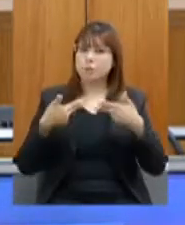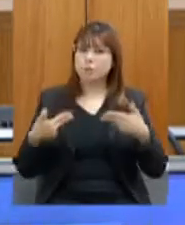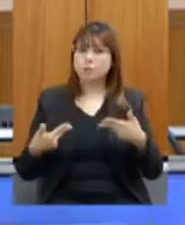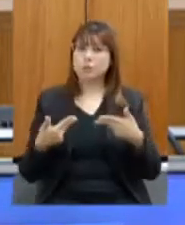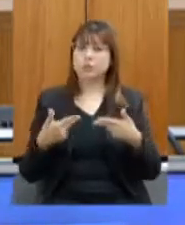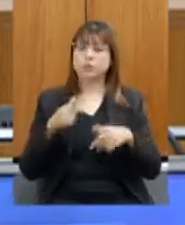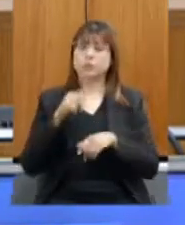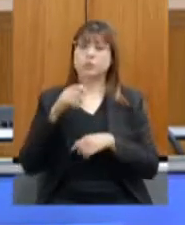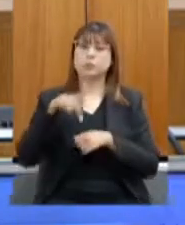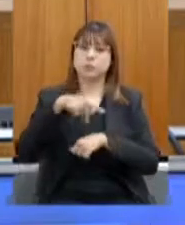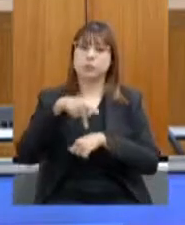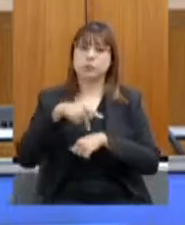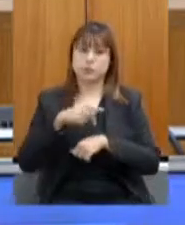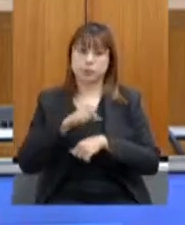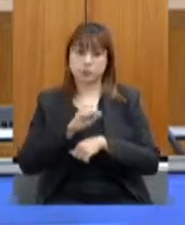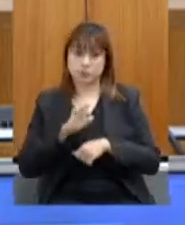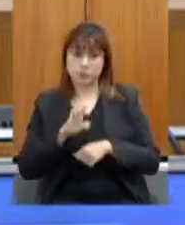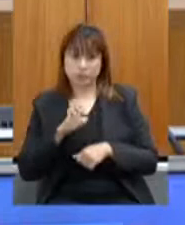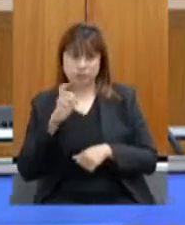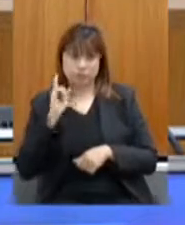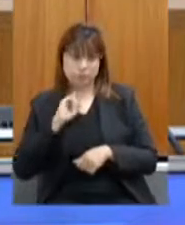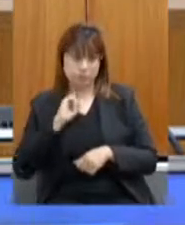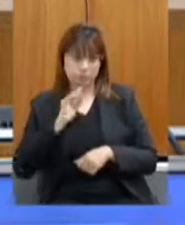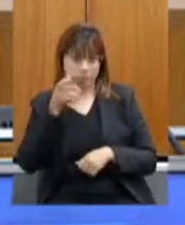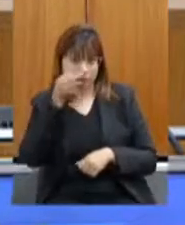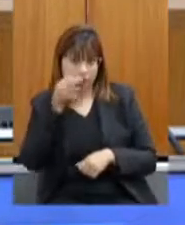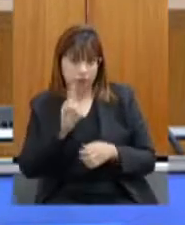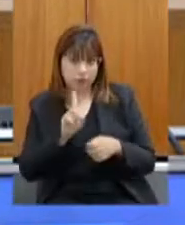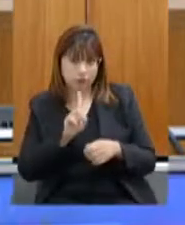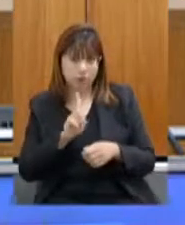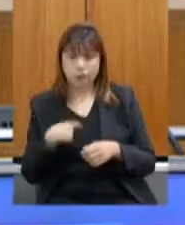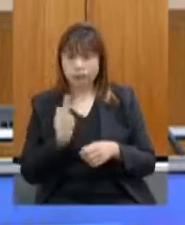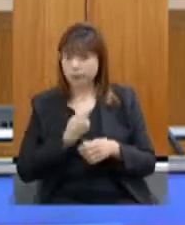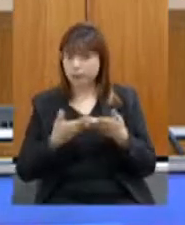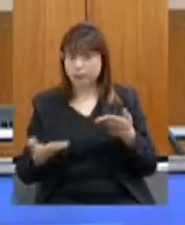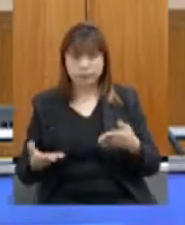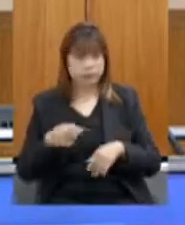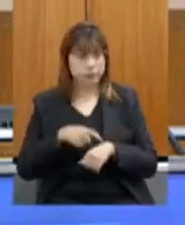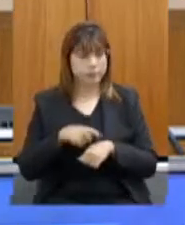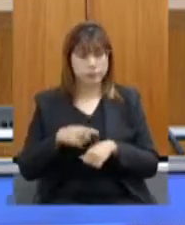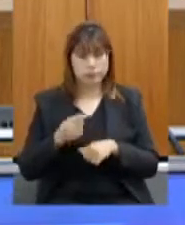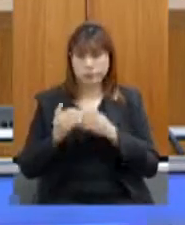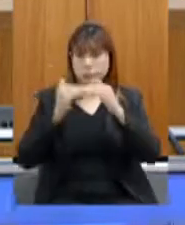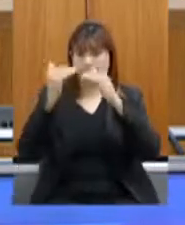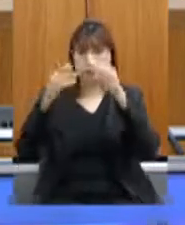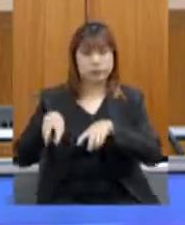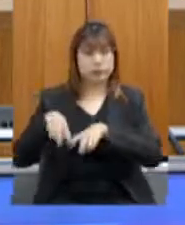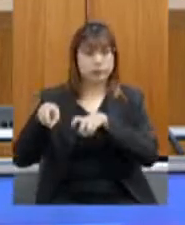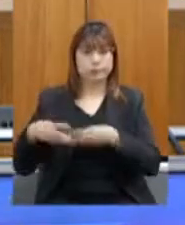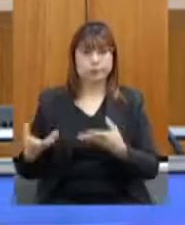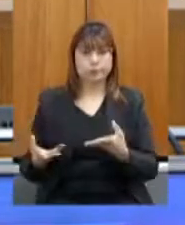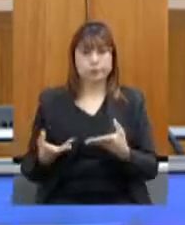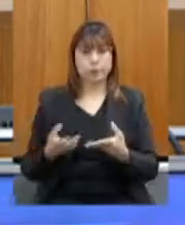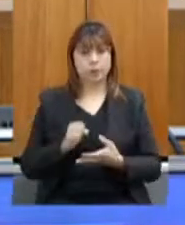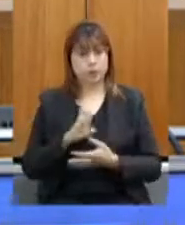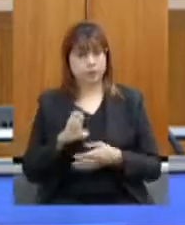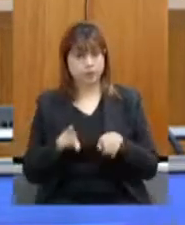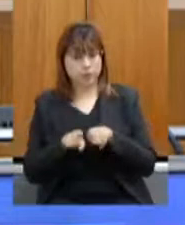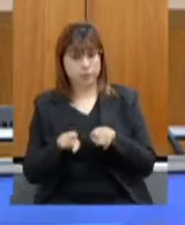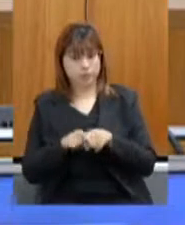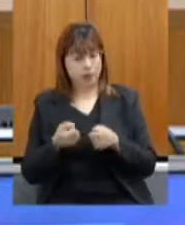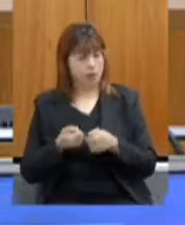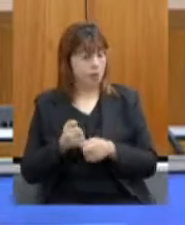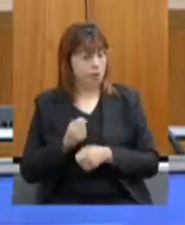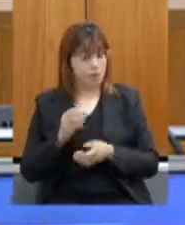se Minas Gerais não acordar nós vamos ficar para trás nesse crescimento da agricultura e se nós não aumentarmos a oferta de alimentos